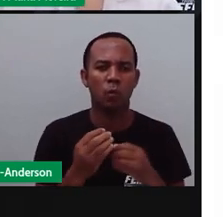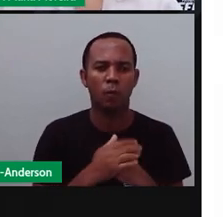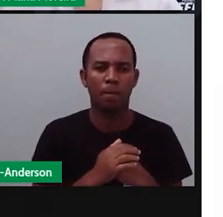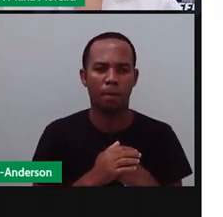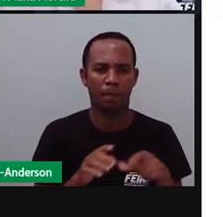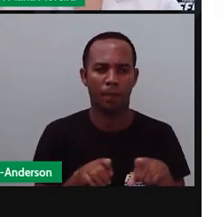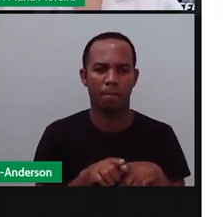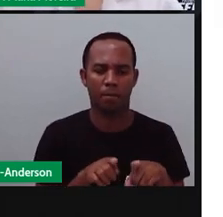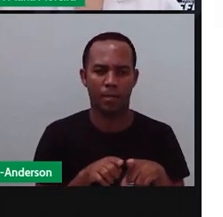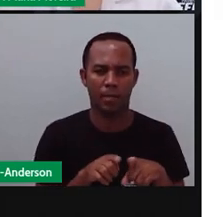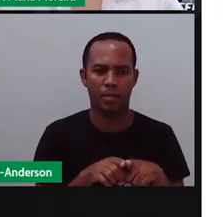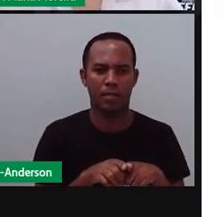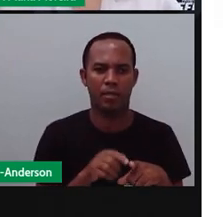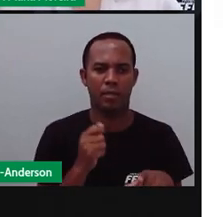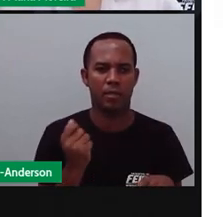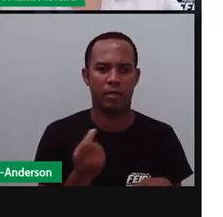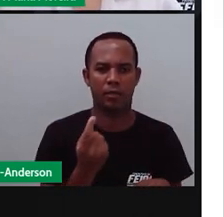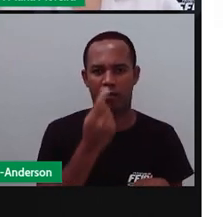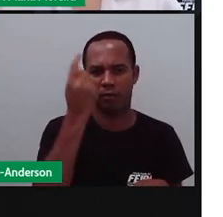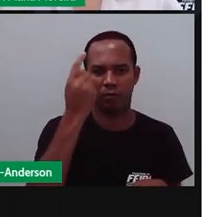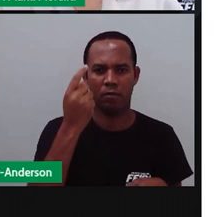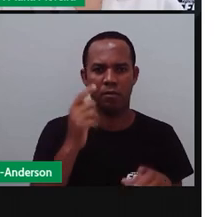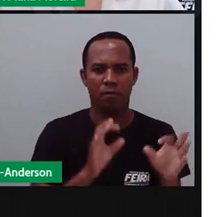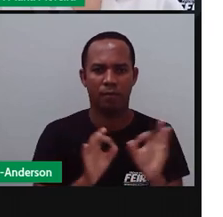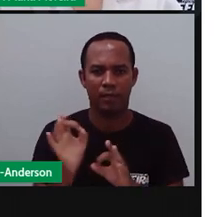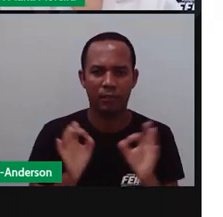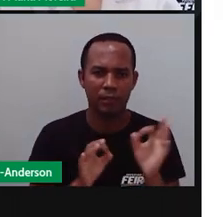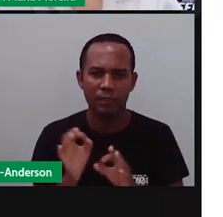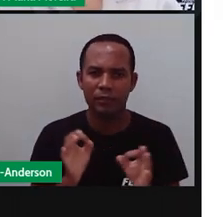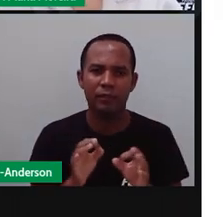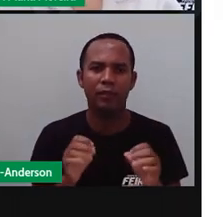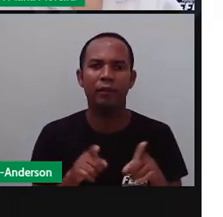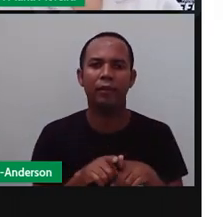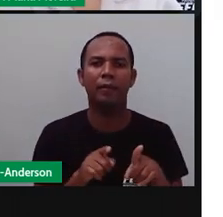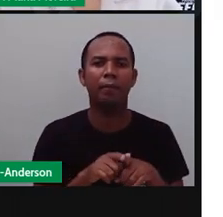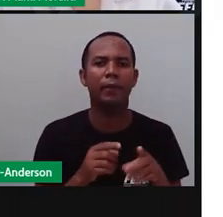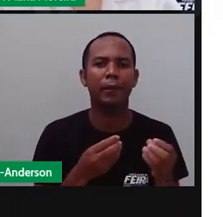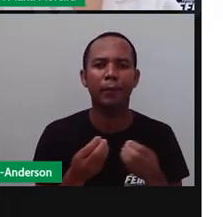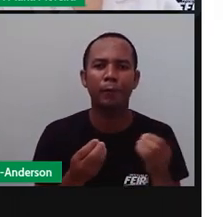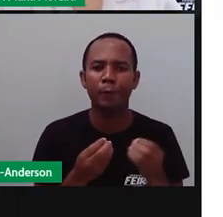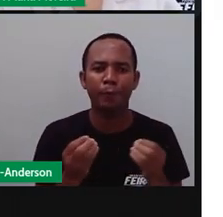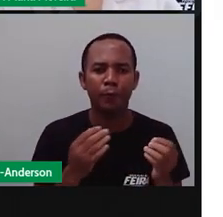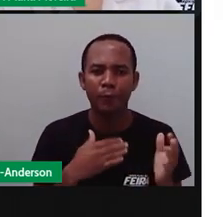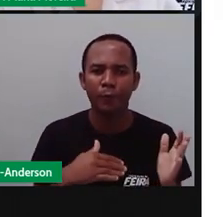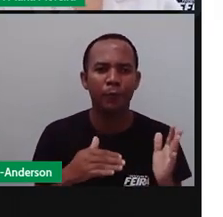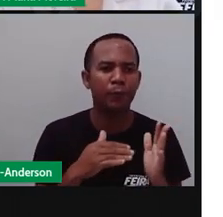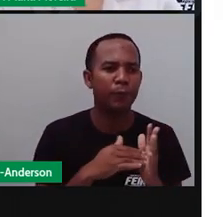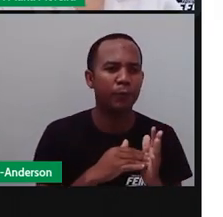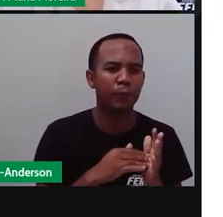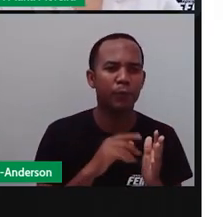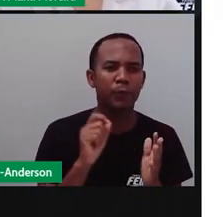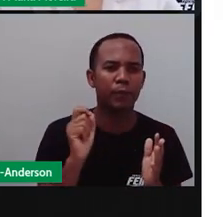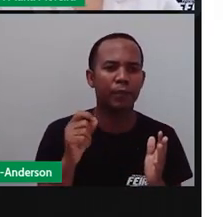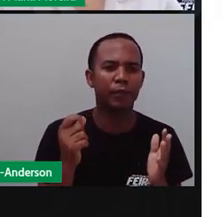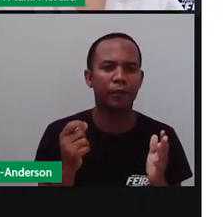planeja a parte dele, todo mundo trabalhando em equipe. E aí, a gente faz isso tudo e a aula não vai pro ar.